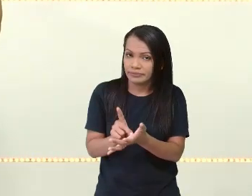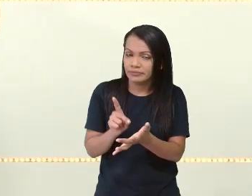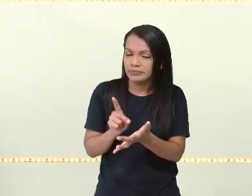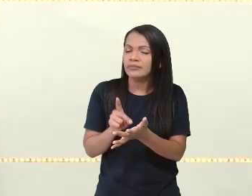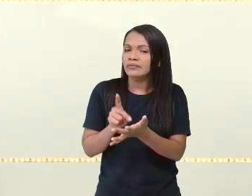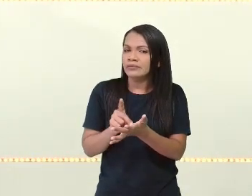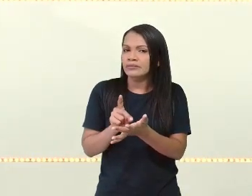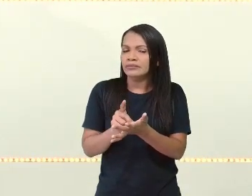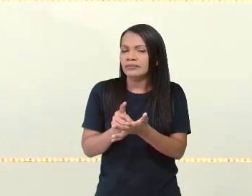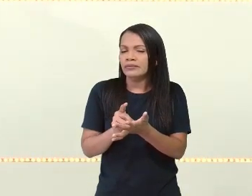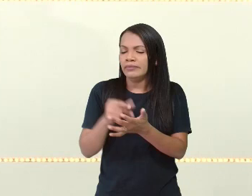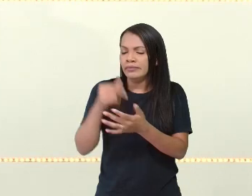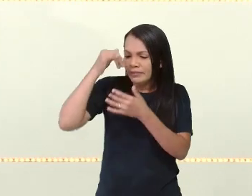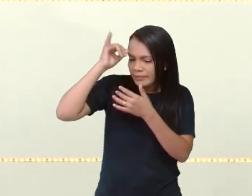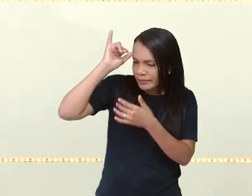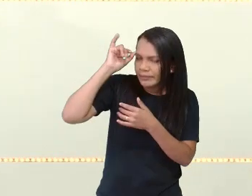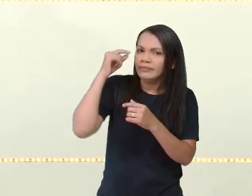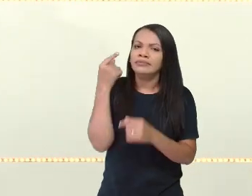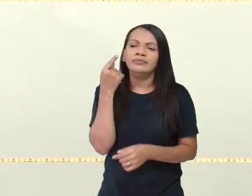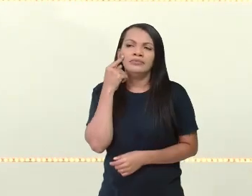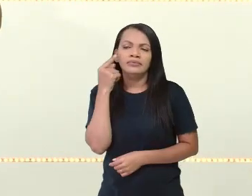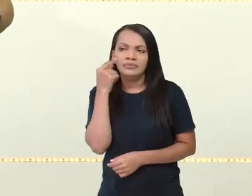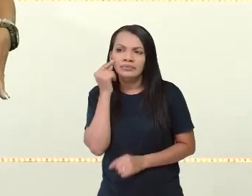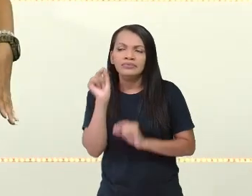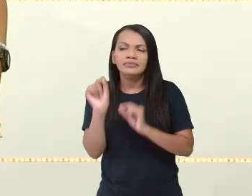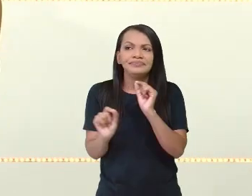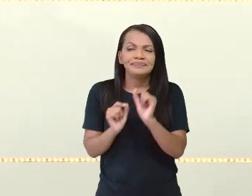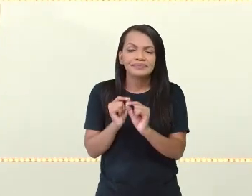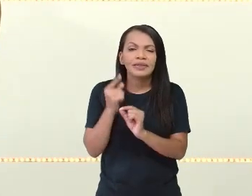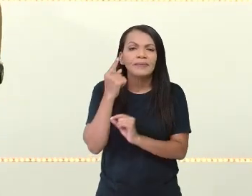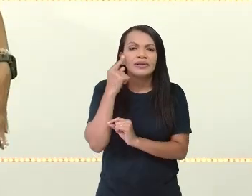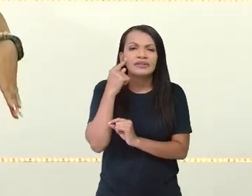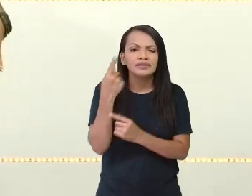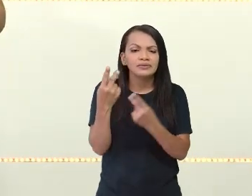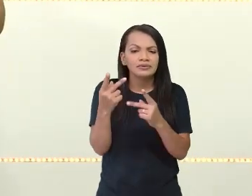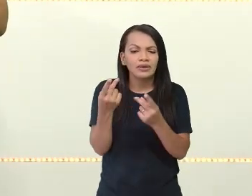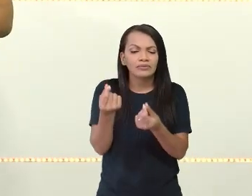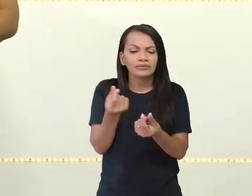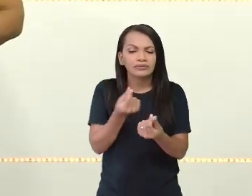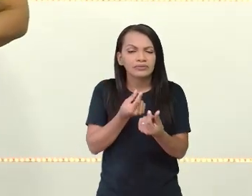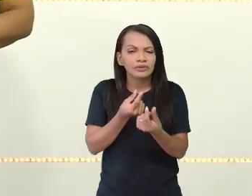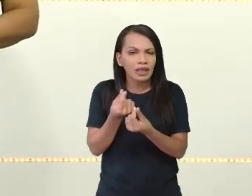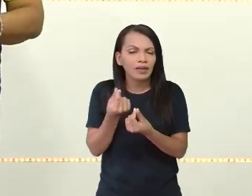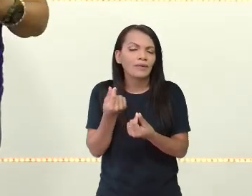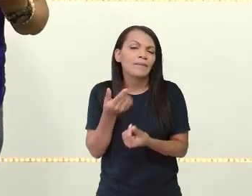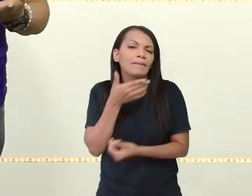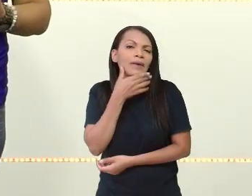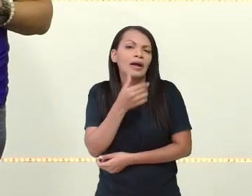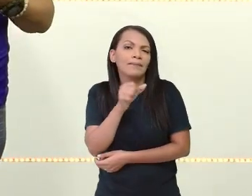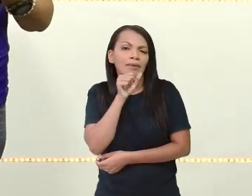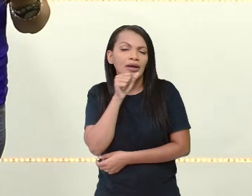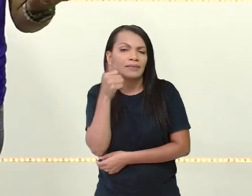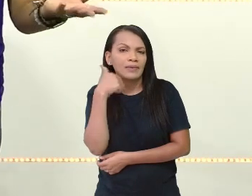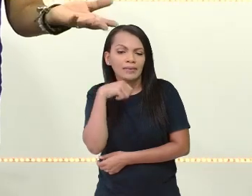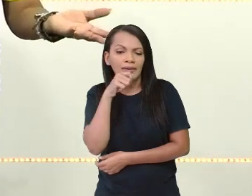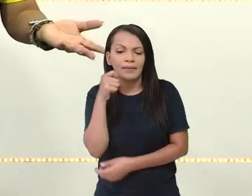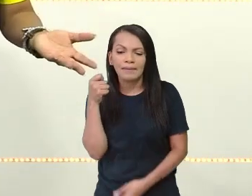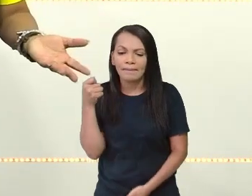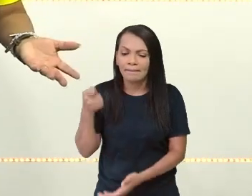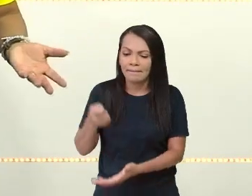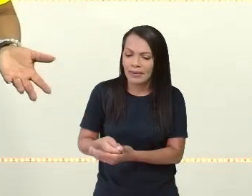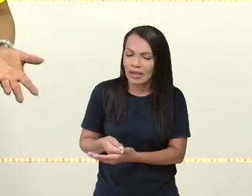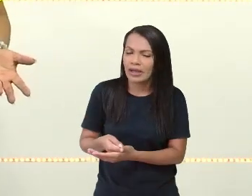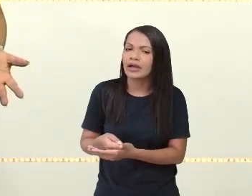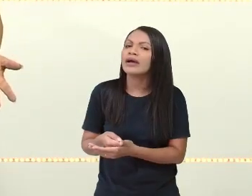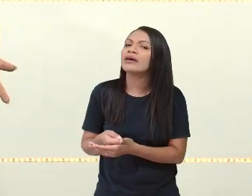economia que vai refletir no bolso do papai e da mamãe, que é quem paga as contas